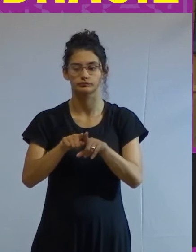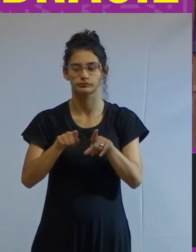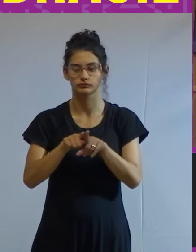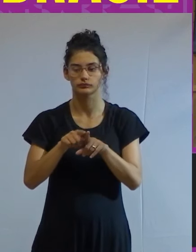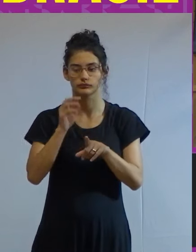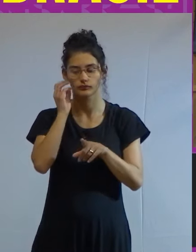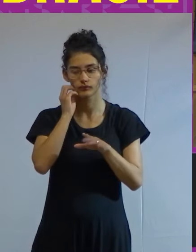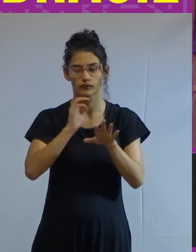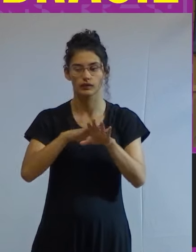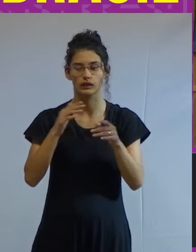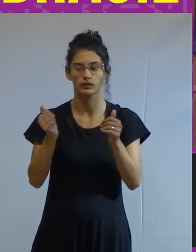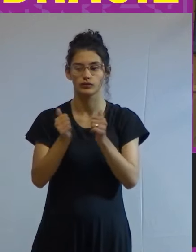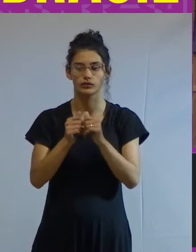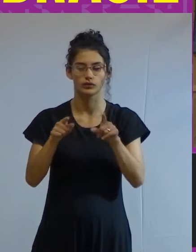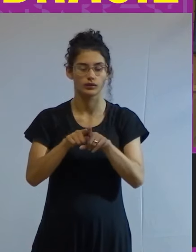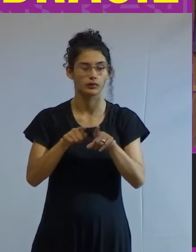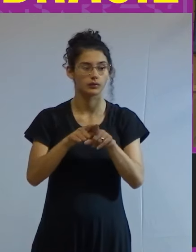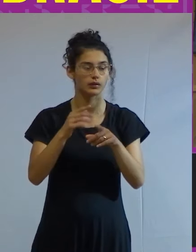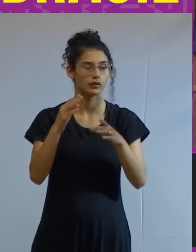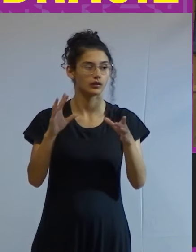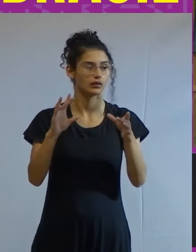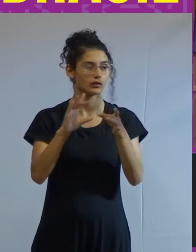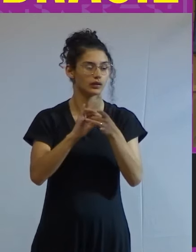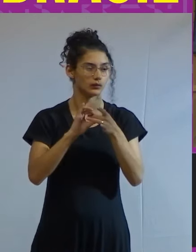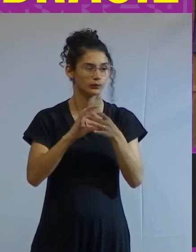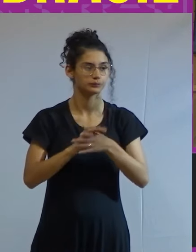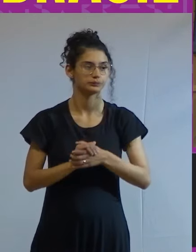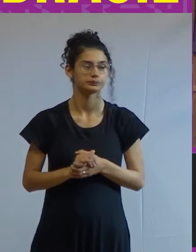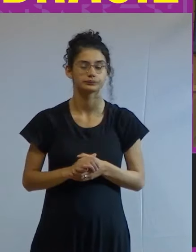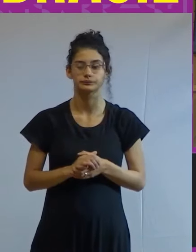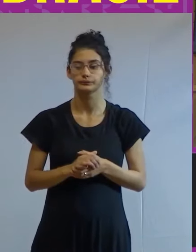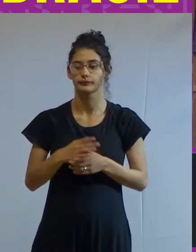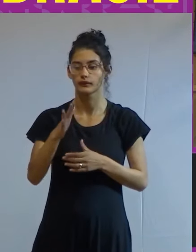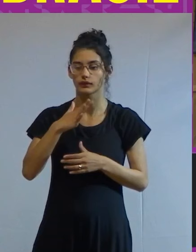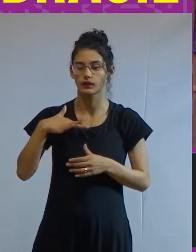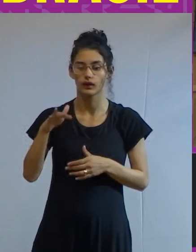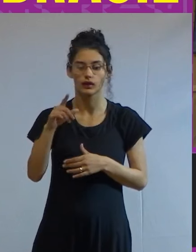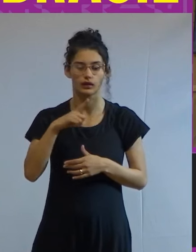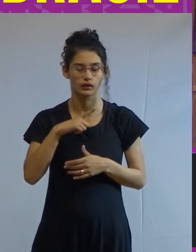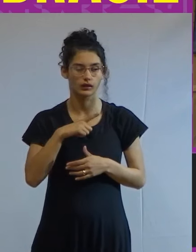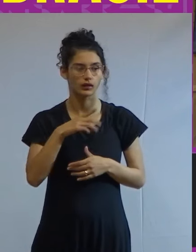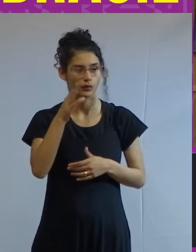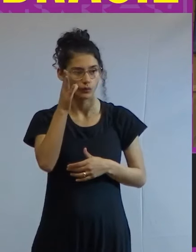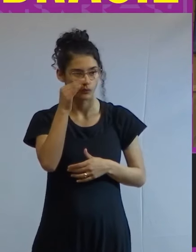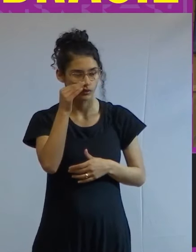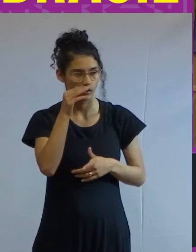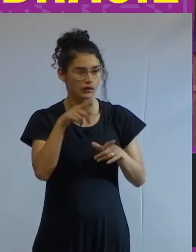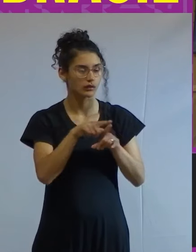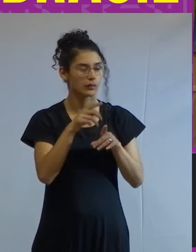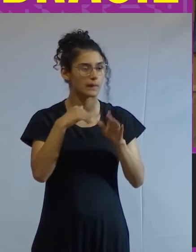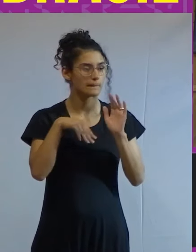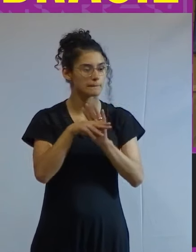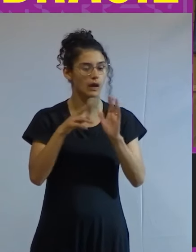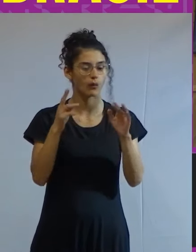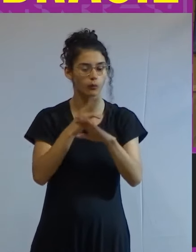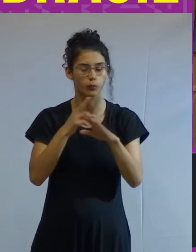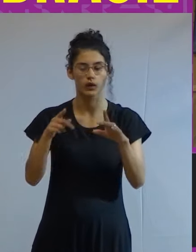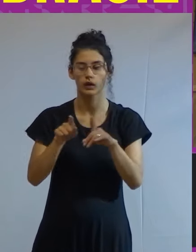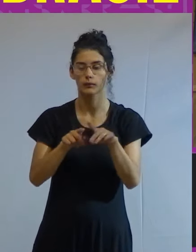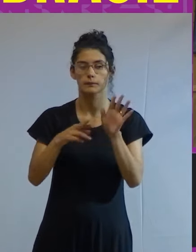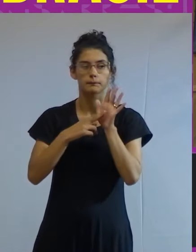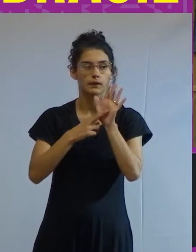e que fazem parte da aliança progressista setores que têm seus interesses mais orgânicos na